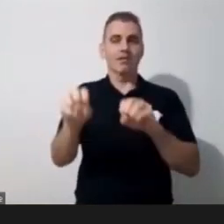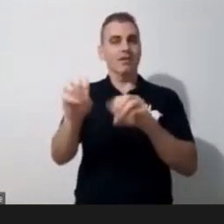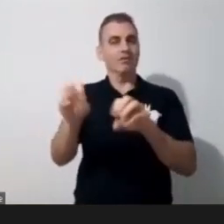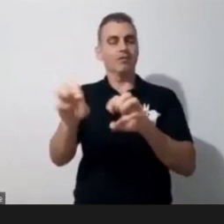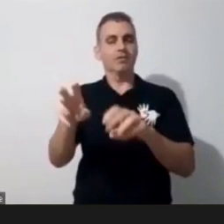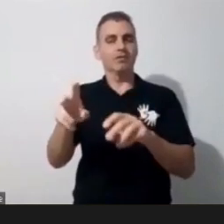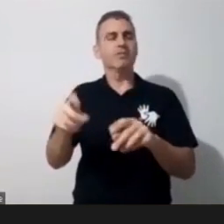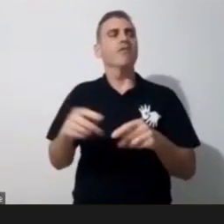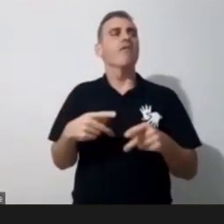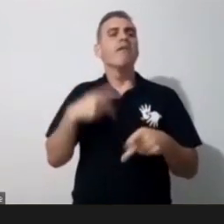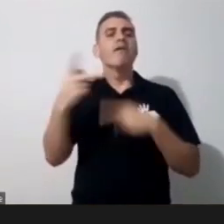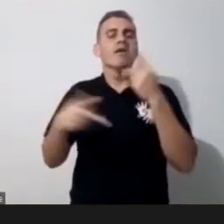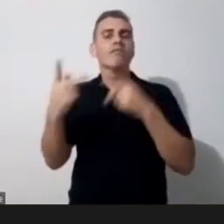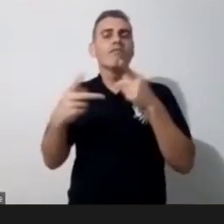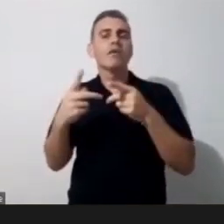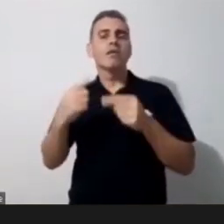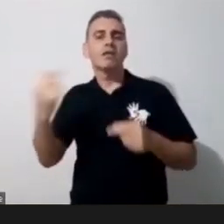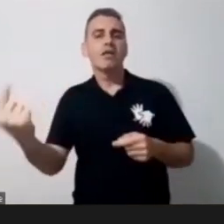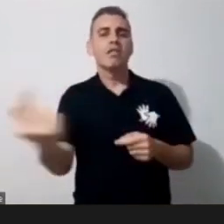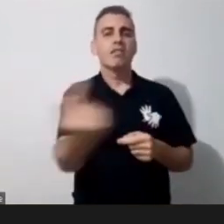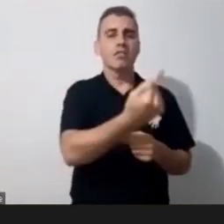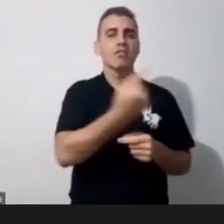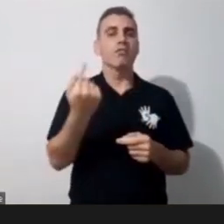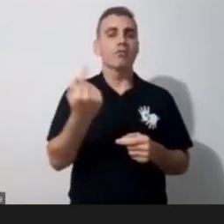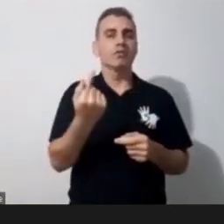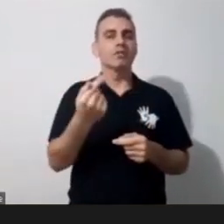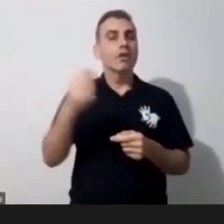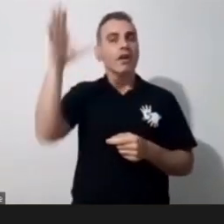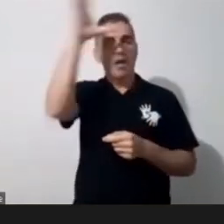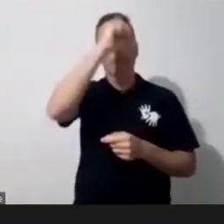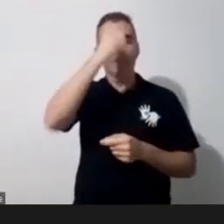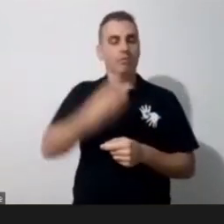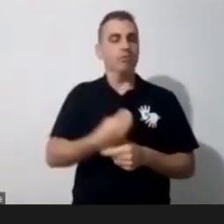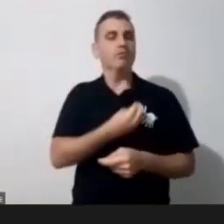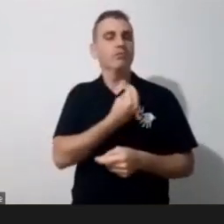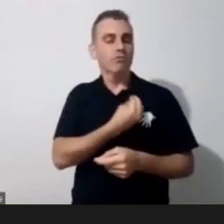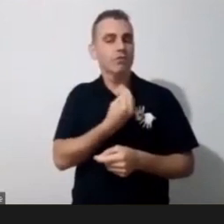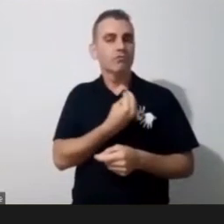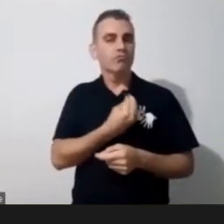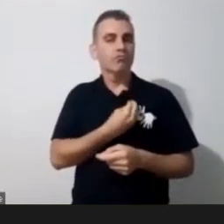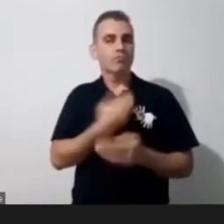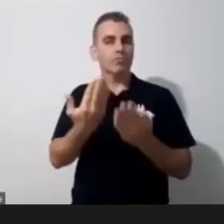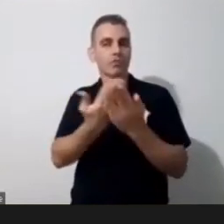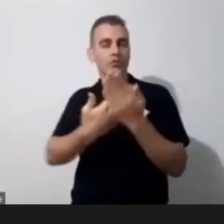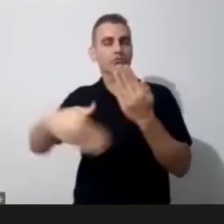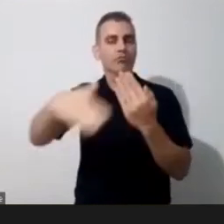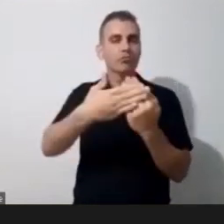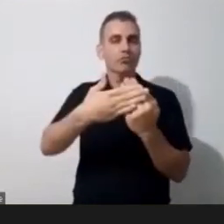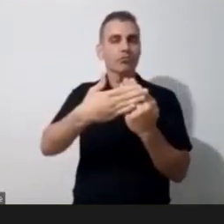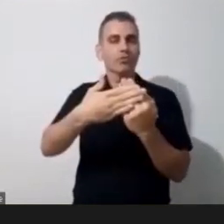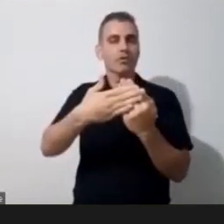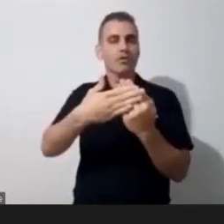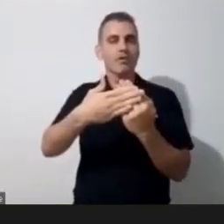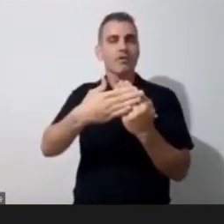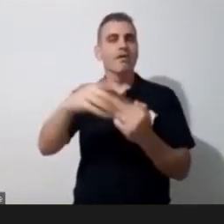nós aprendemos vivendo, tudo que faz parte da vida faz